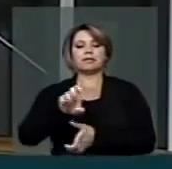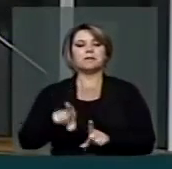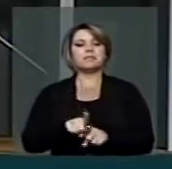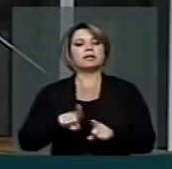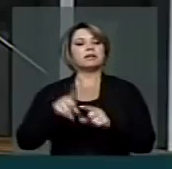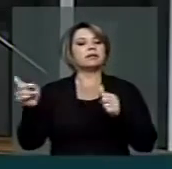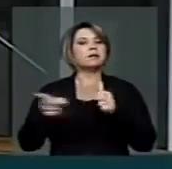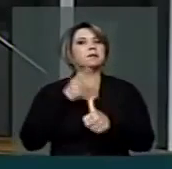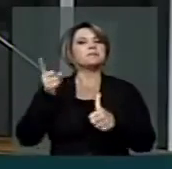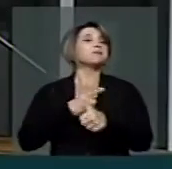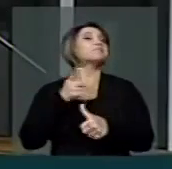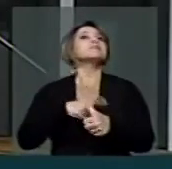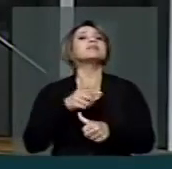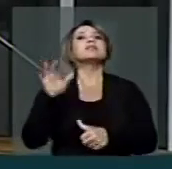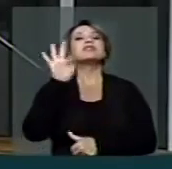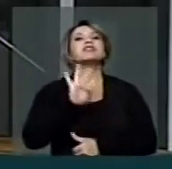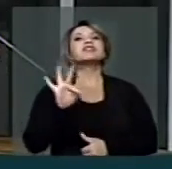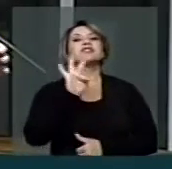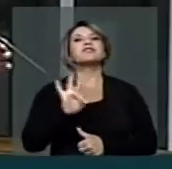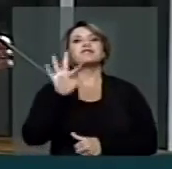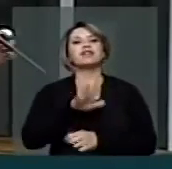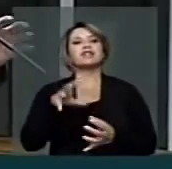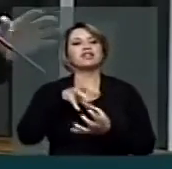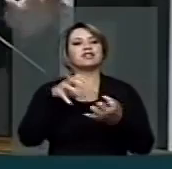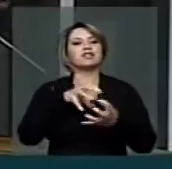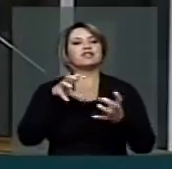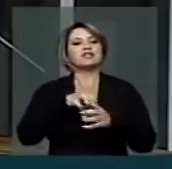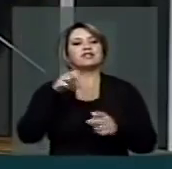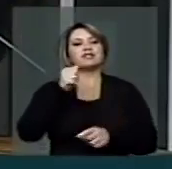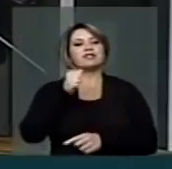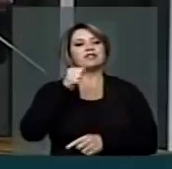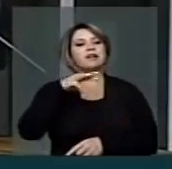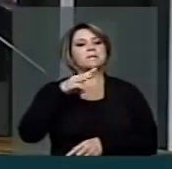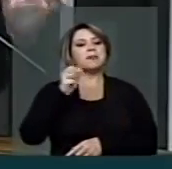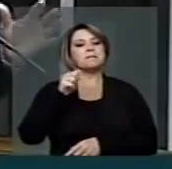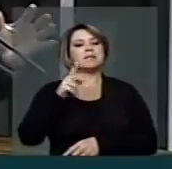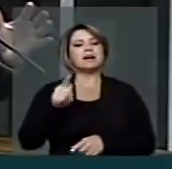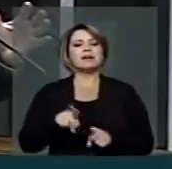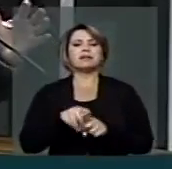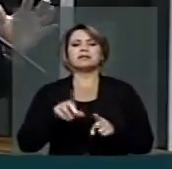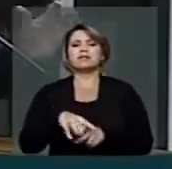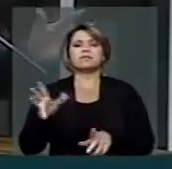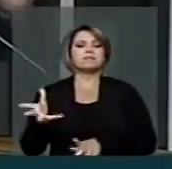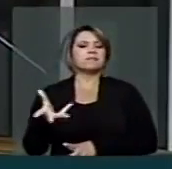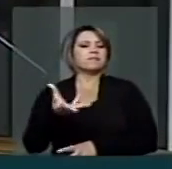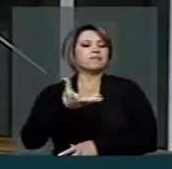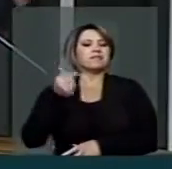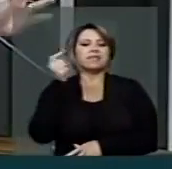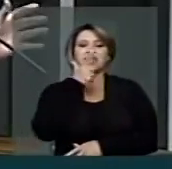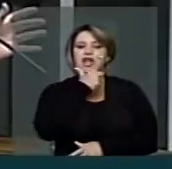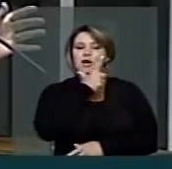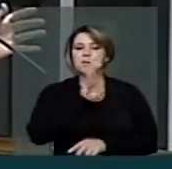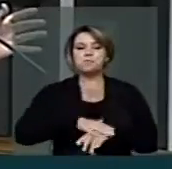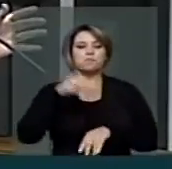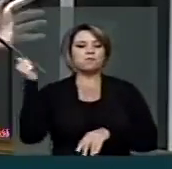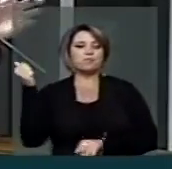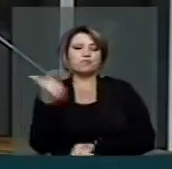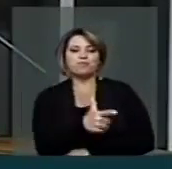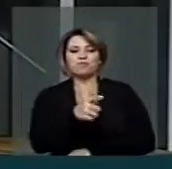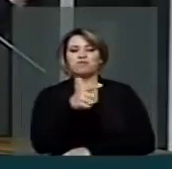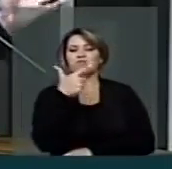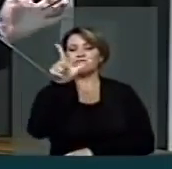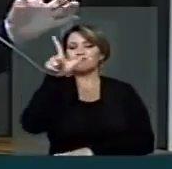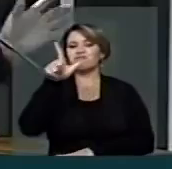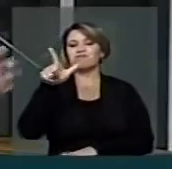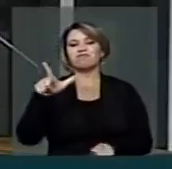Universidade da Maturidade, dos idosos que colou grau no Amapá, o baile da formatura foi uma maravilha. Ganhou de todos os outros bailes